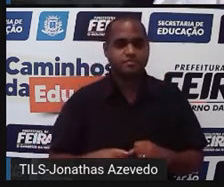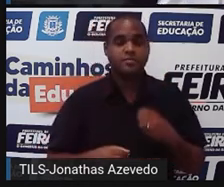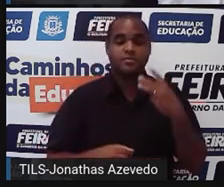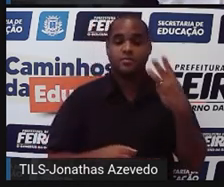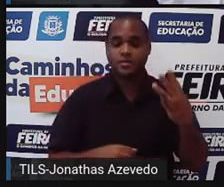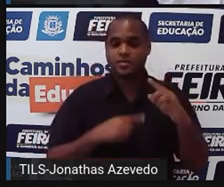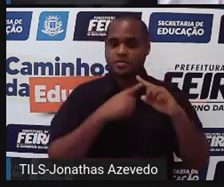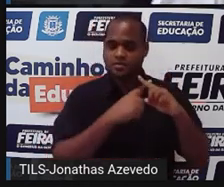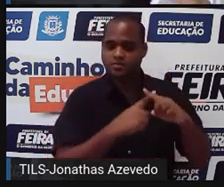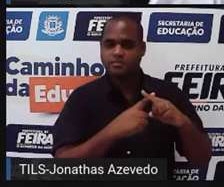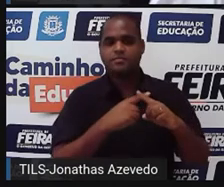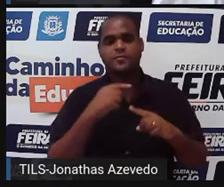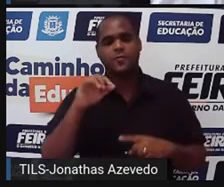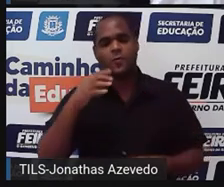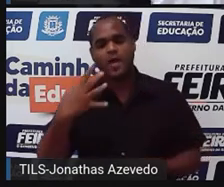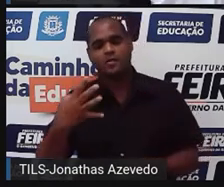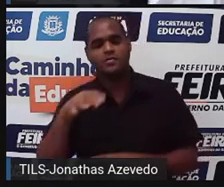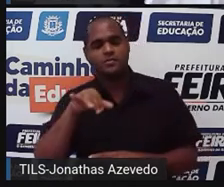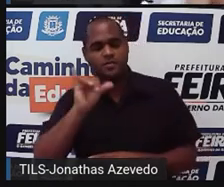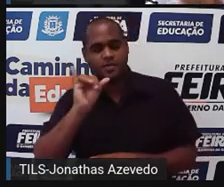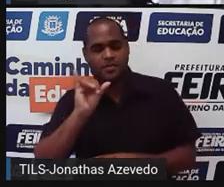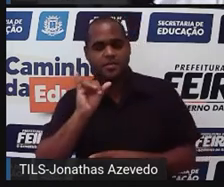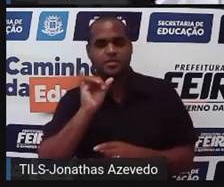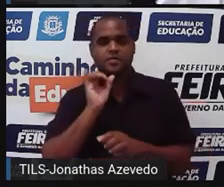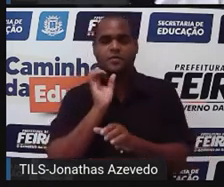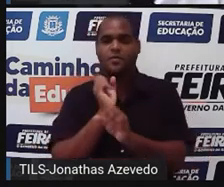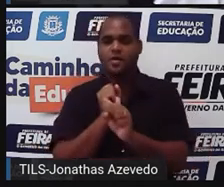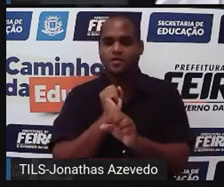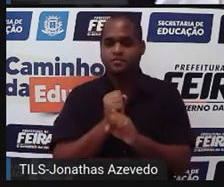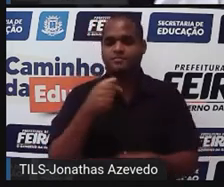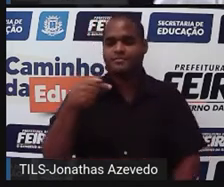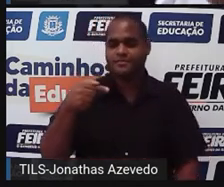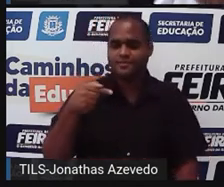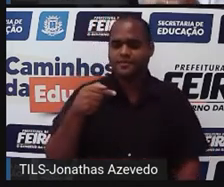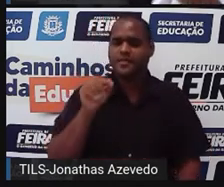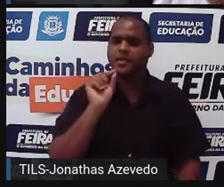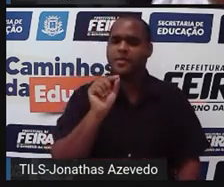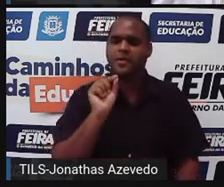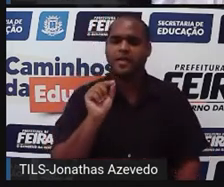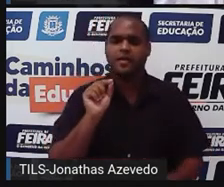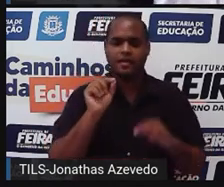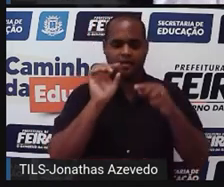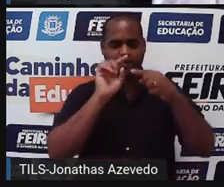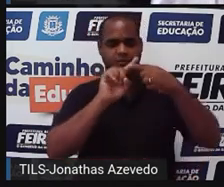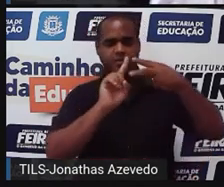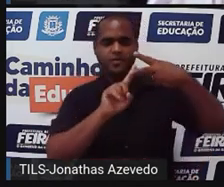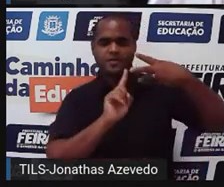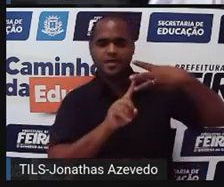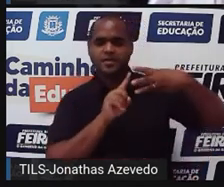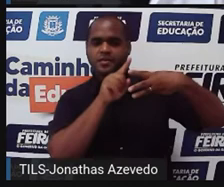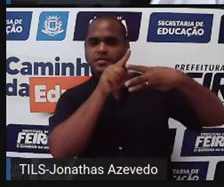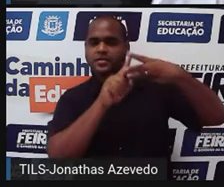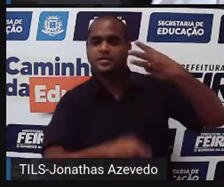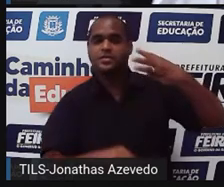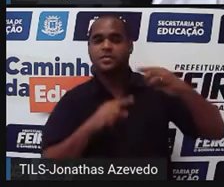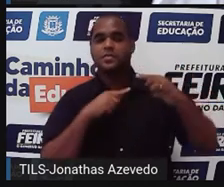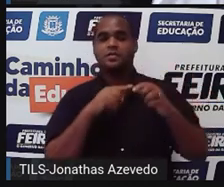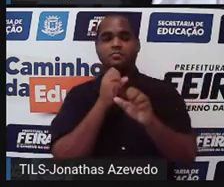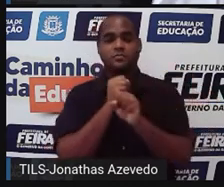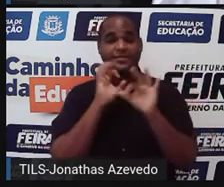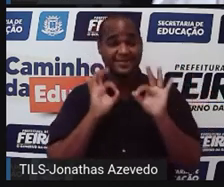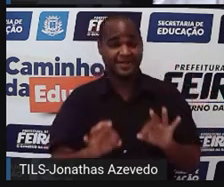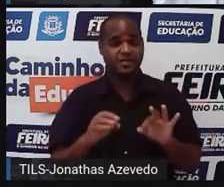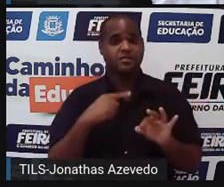3 para x, 4 para y se somar da 7. Mas qual é dessas aí que de fato dá certo?